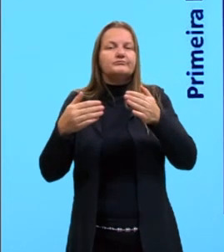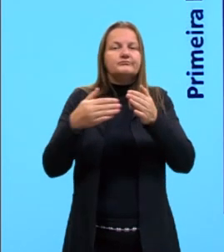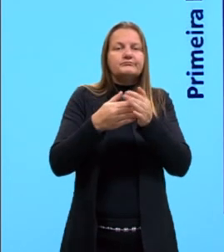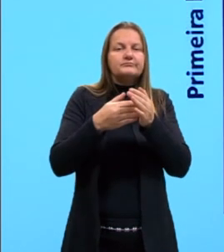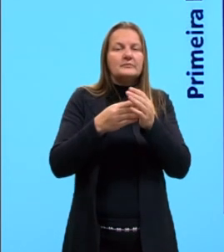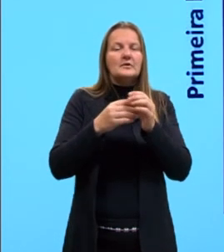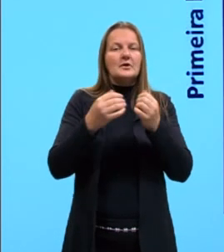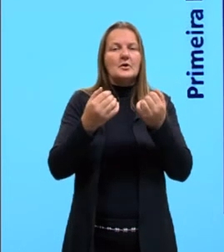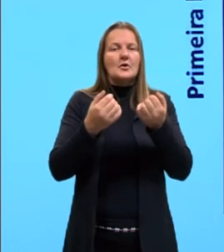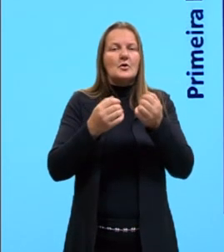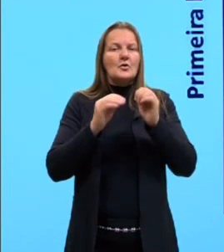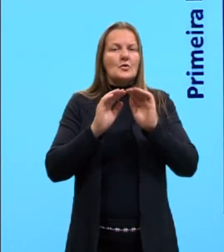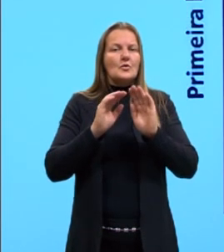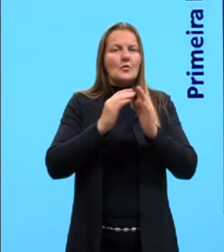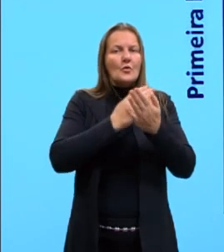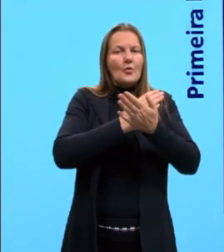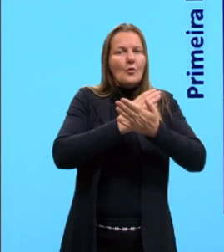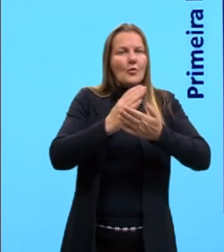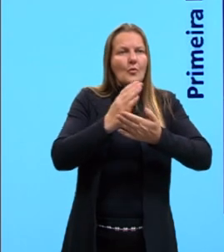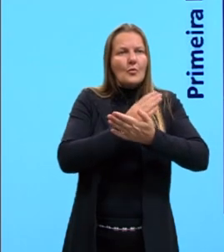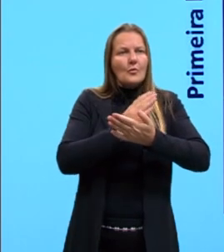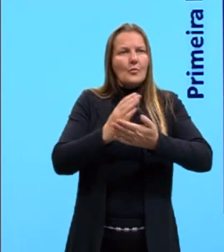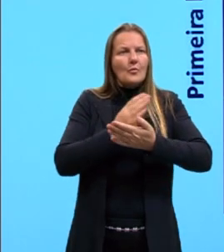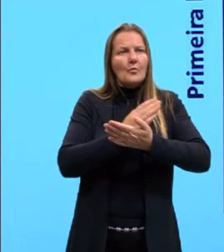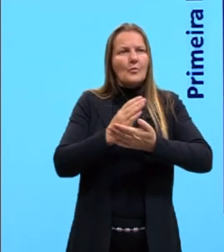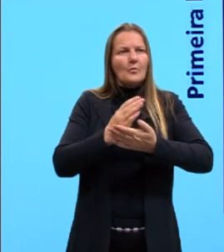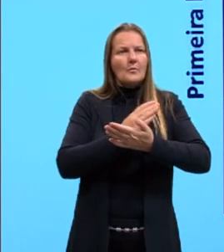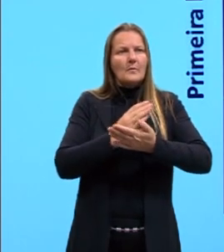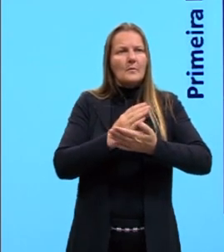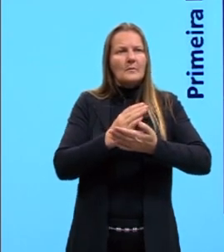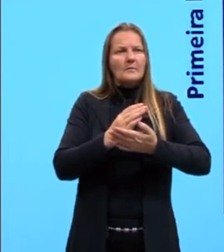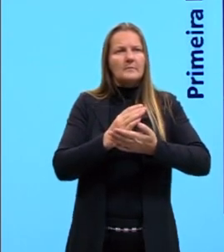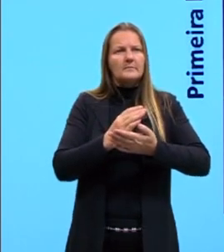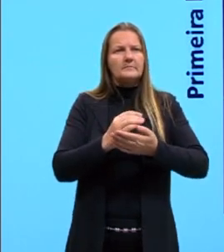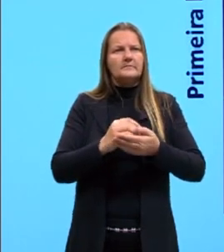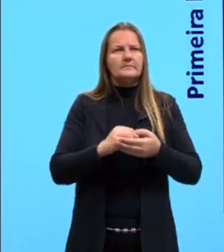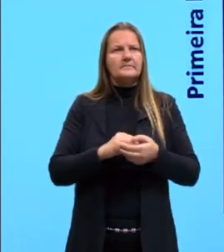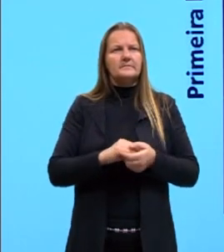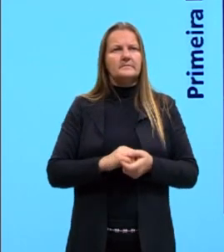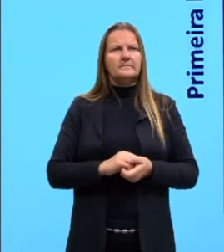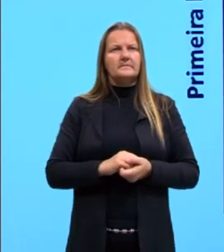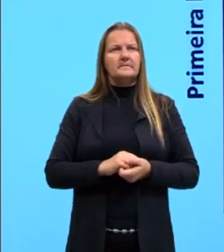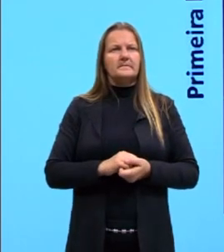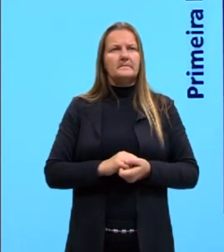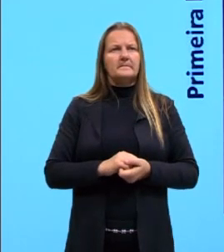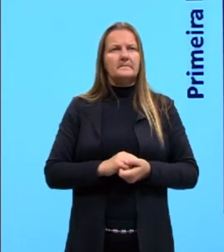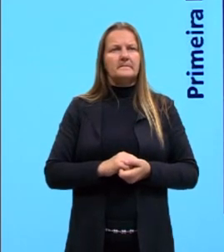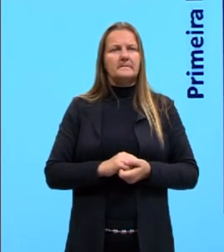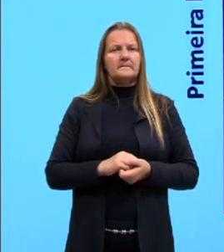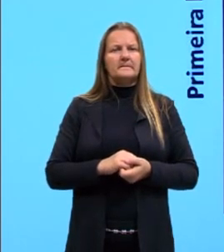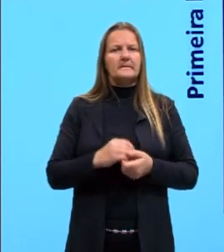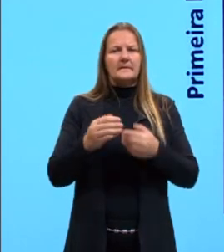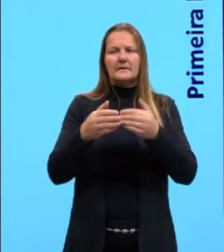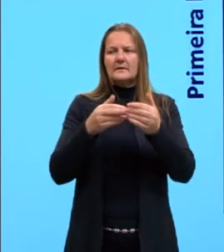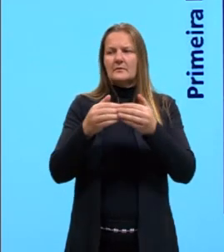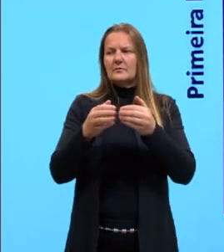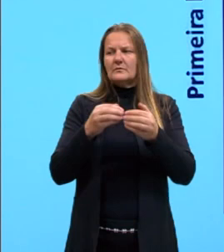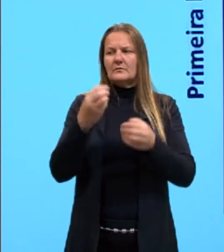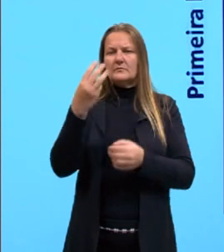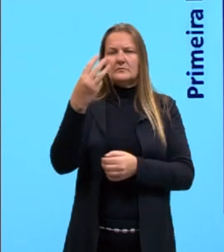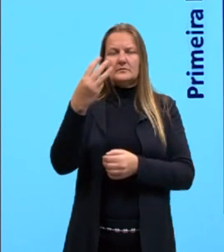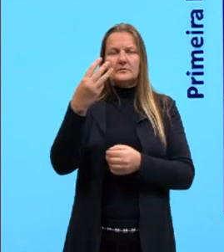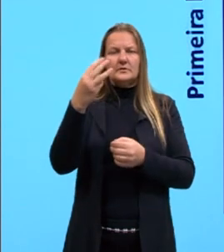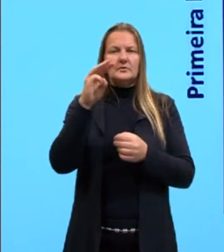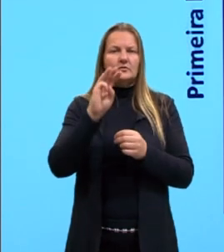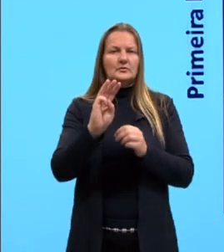a mensagem sempre começa na metionina e termina em uma dessas três trincas,